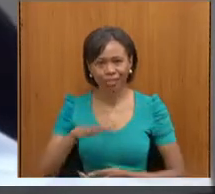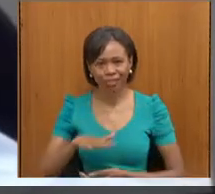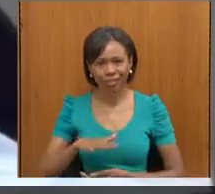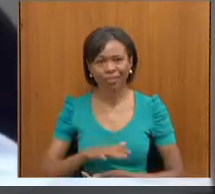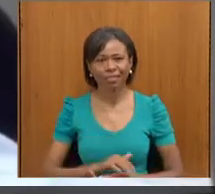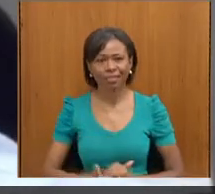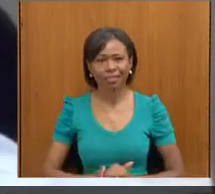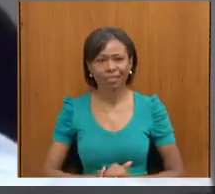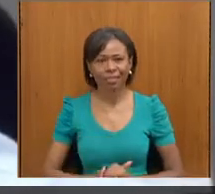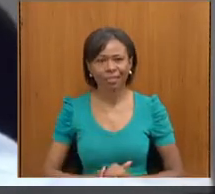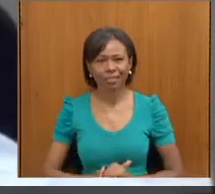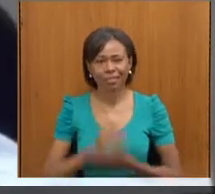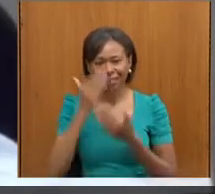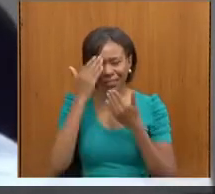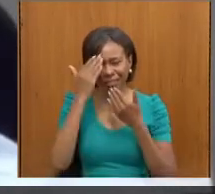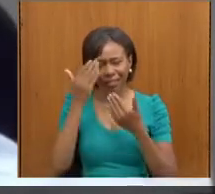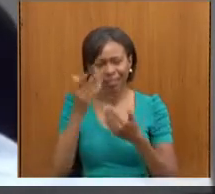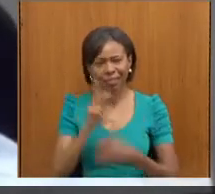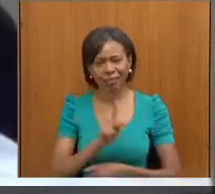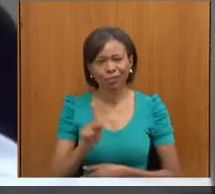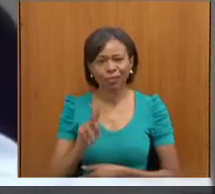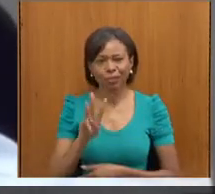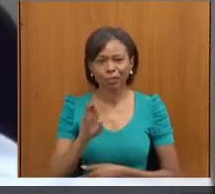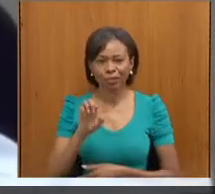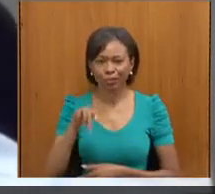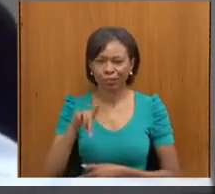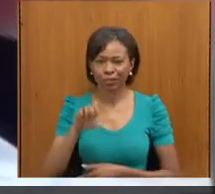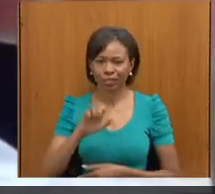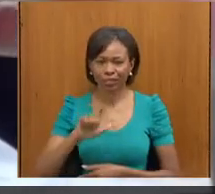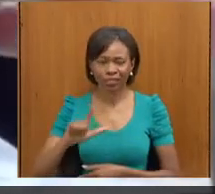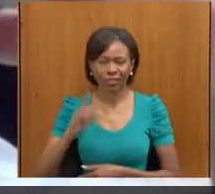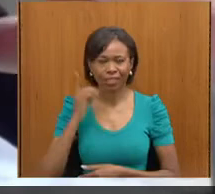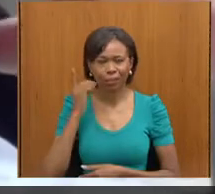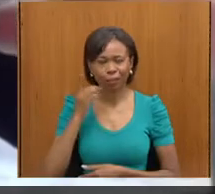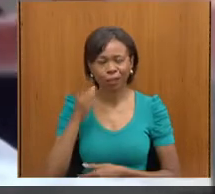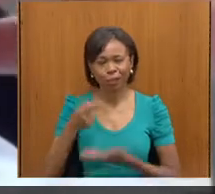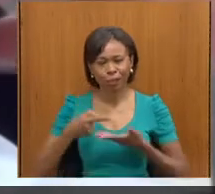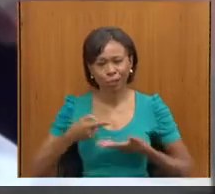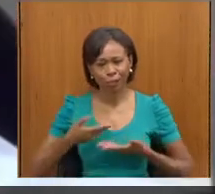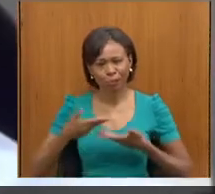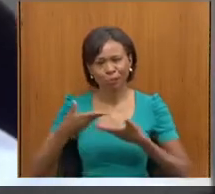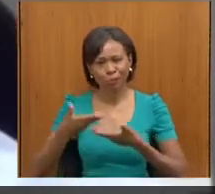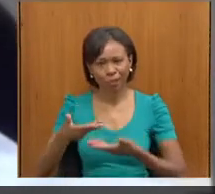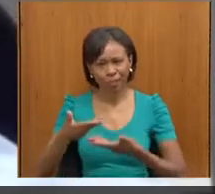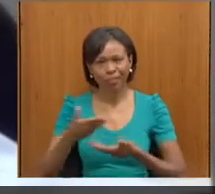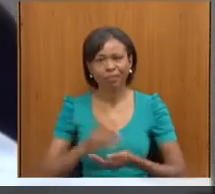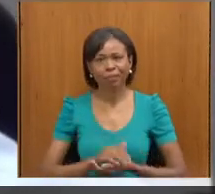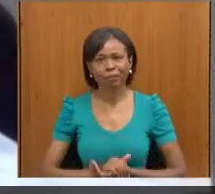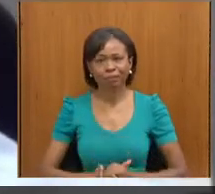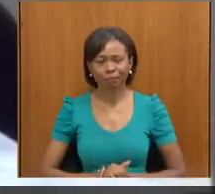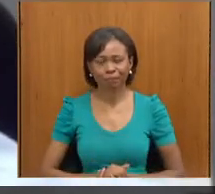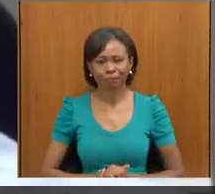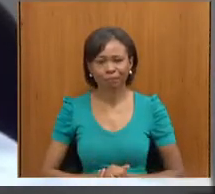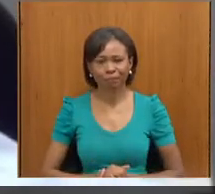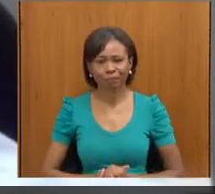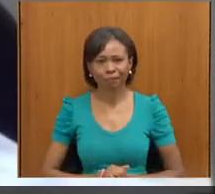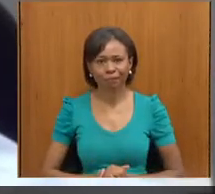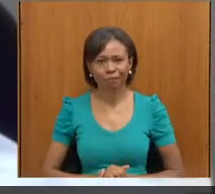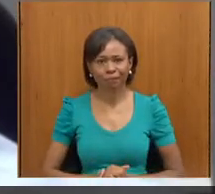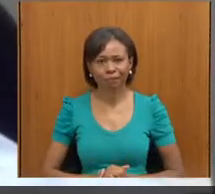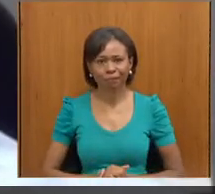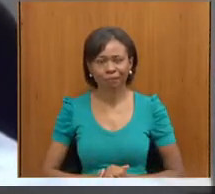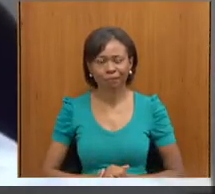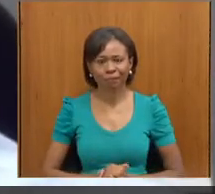Gostaria de agradecer ao professor Wendel, ao deputado professor Wendel, pelo convite. E em nome do deputado professor